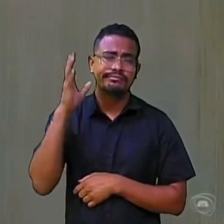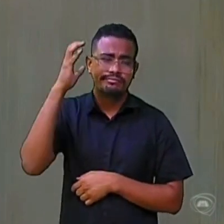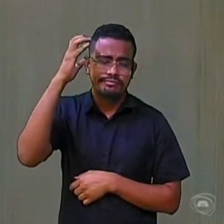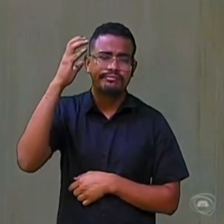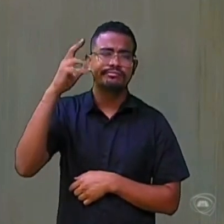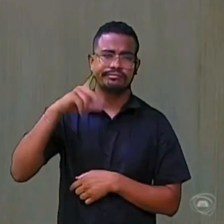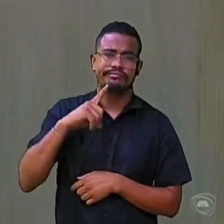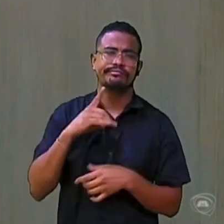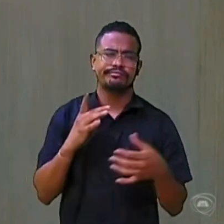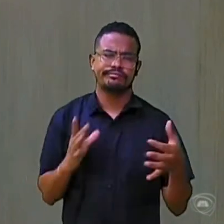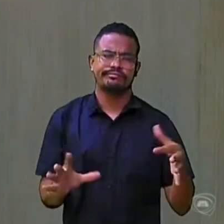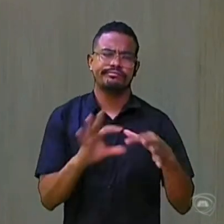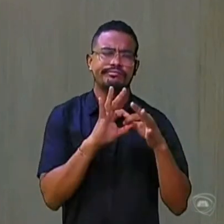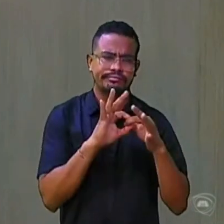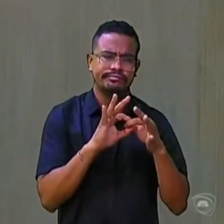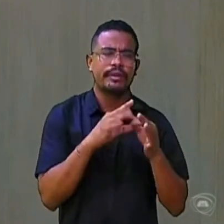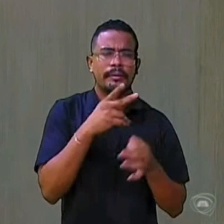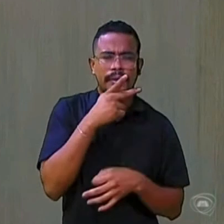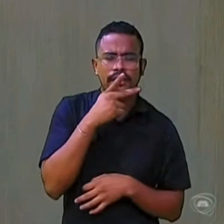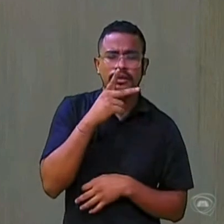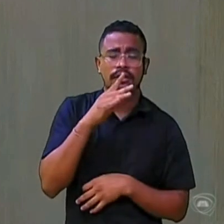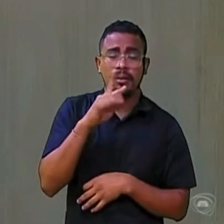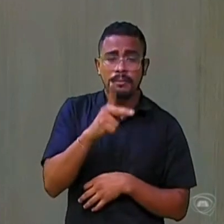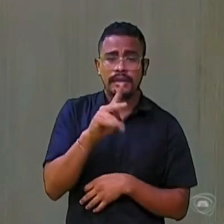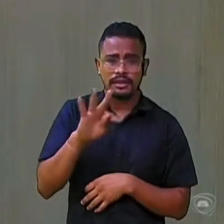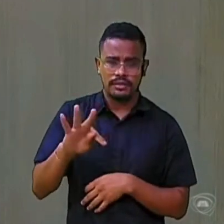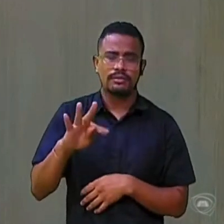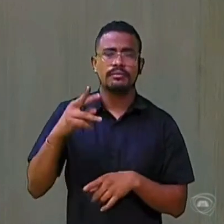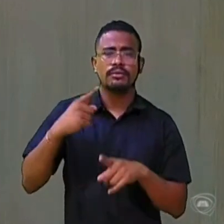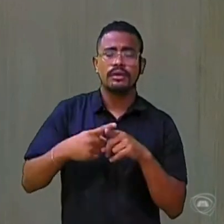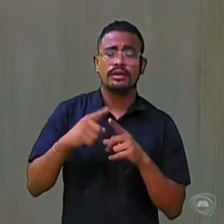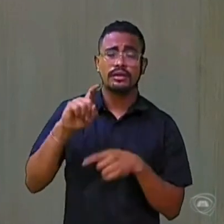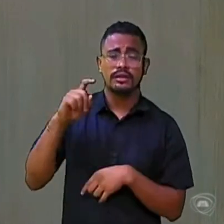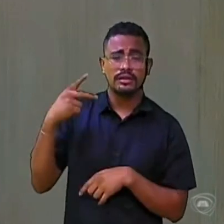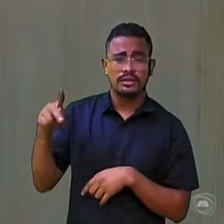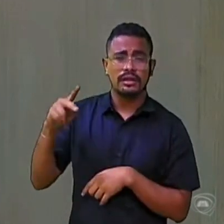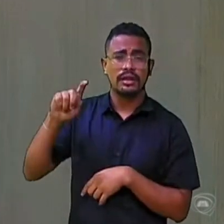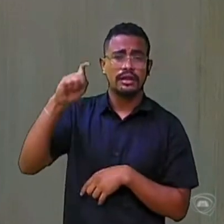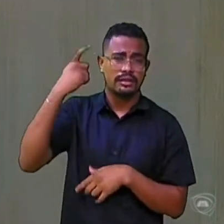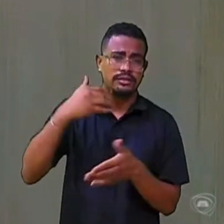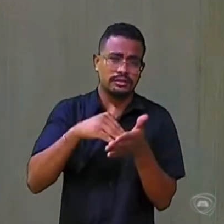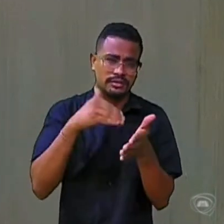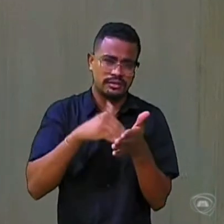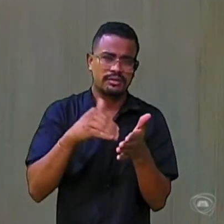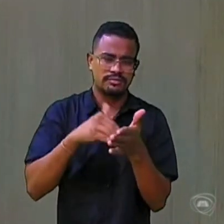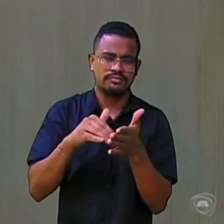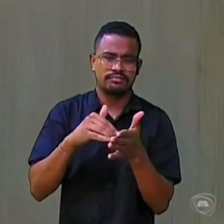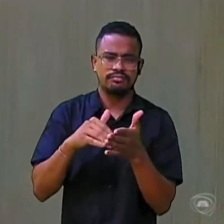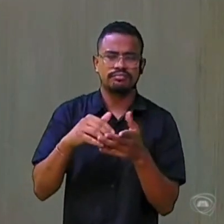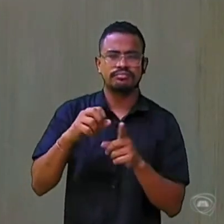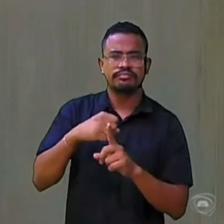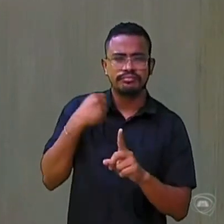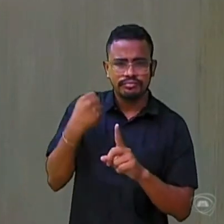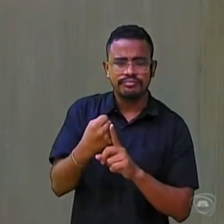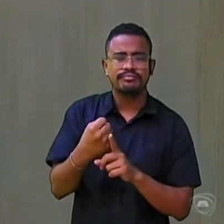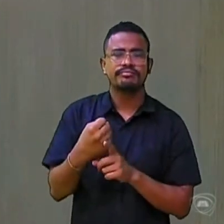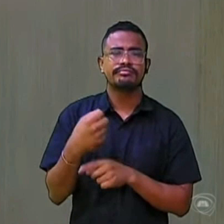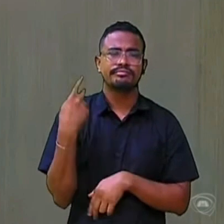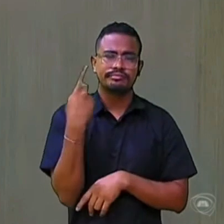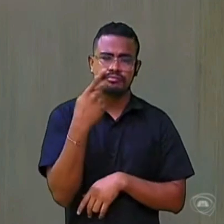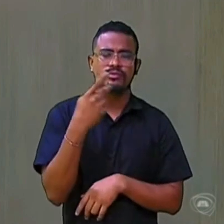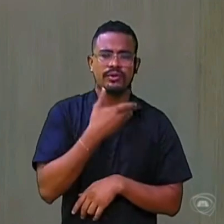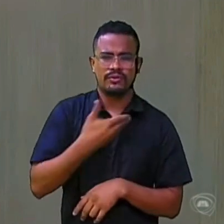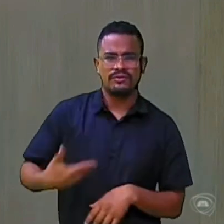quando ele foi secretário de ação social na época do governo CID, o PDT